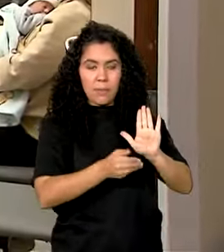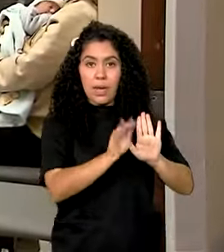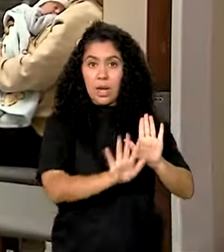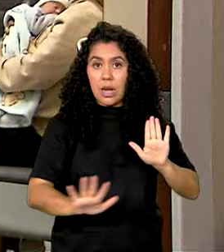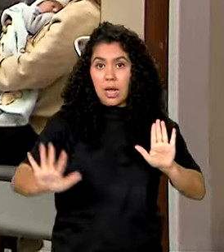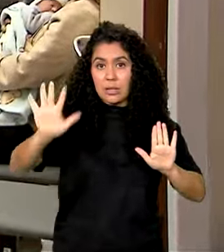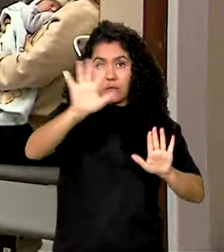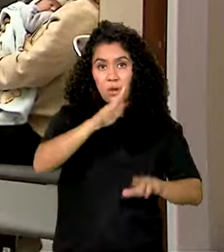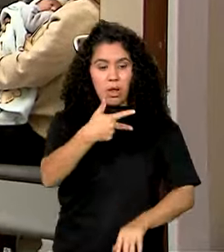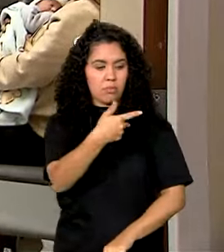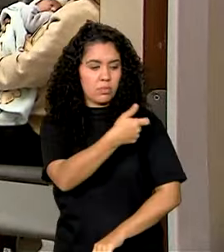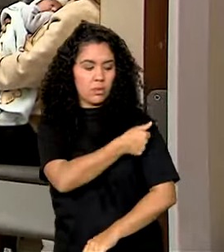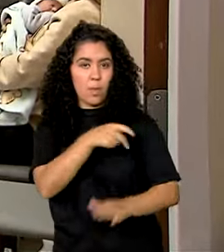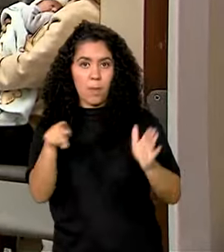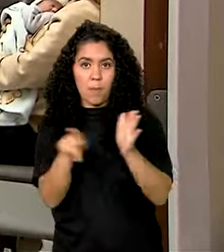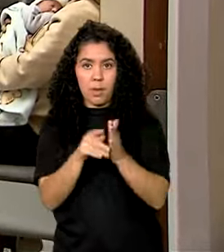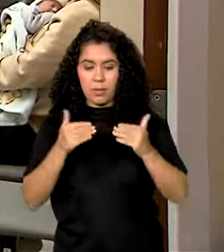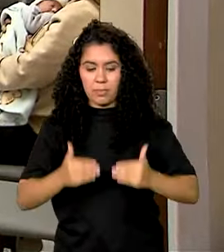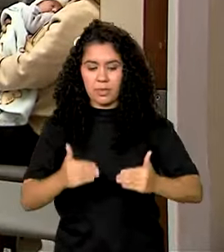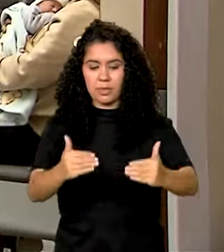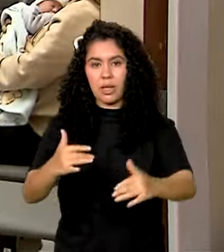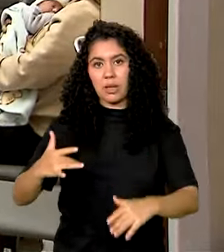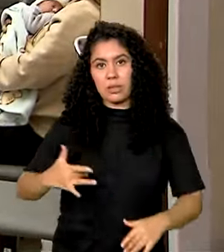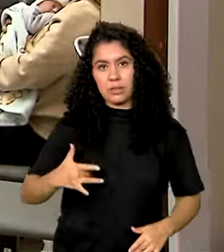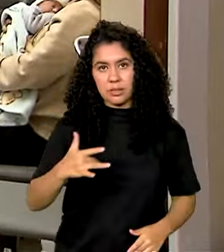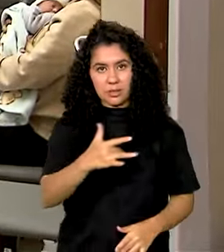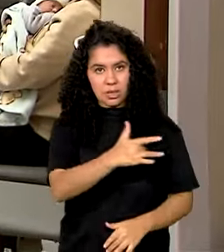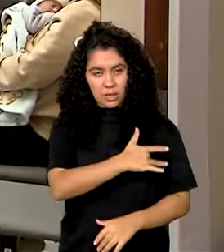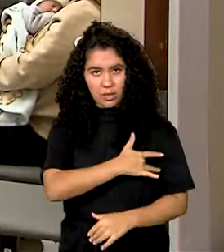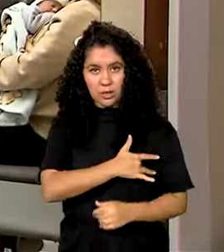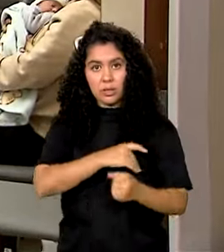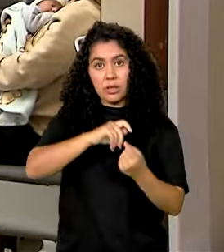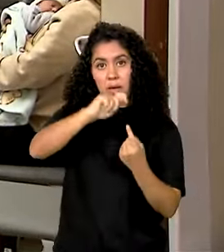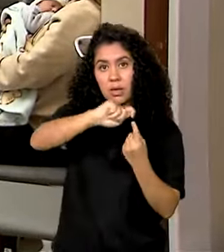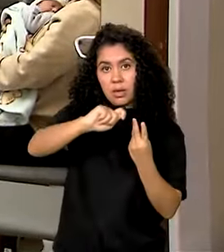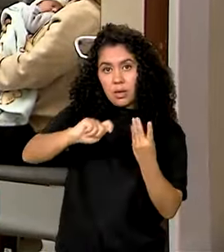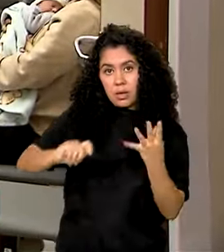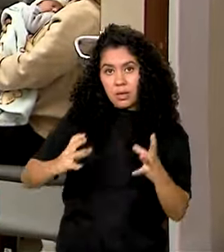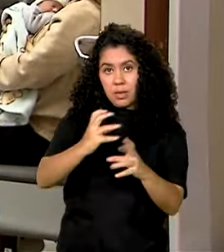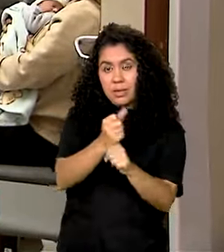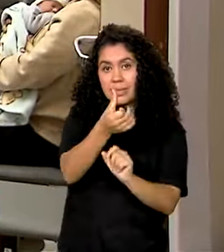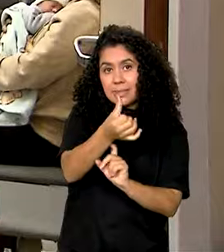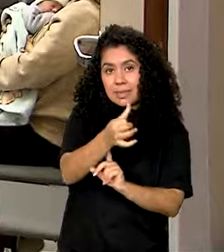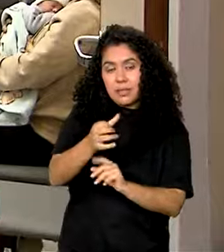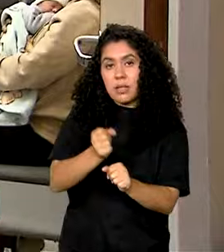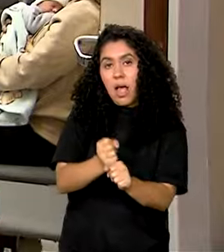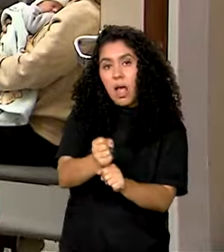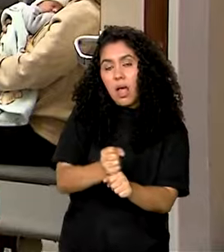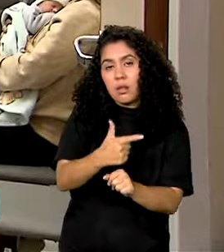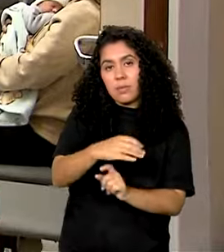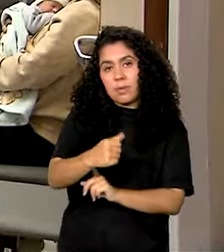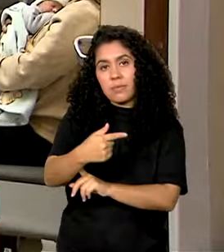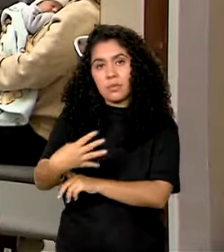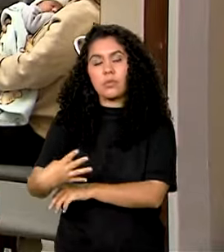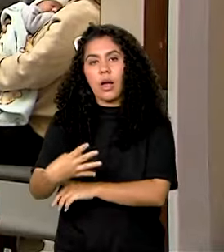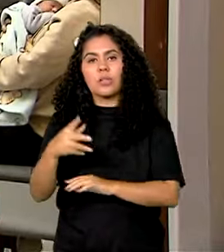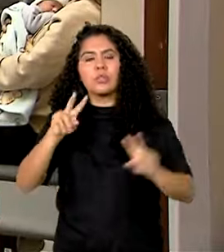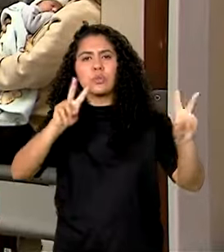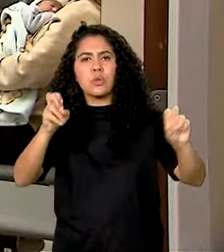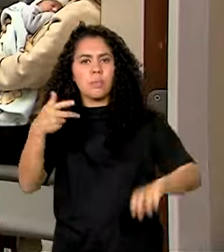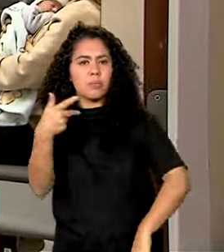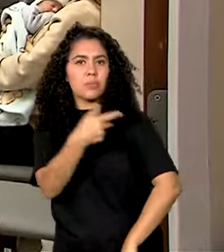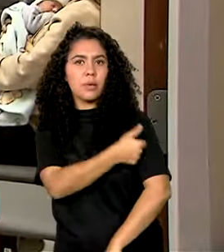Imunizações do Ministério da Saúde, nos seis primeiros meses de 2024, a cobertura vacinal da